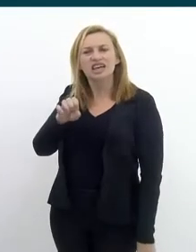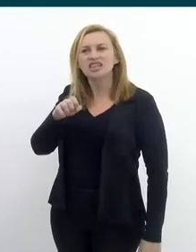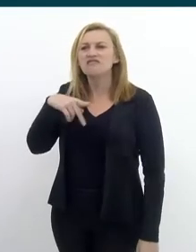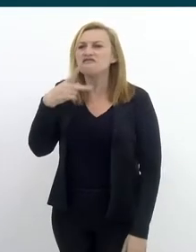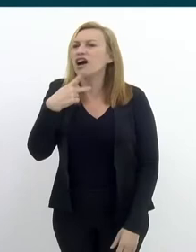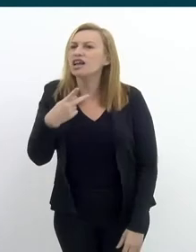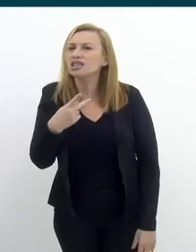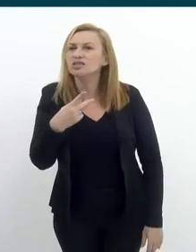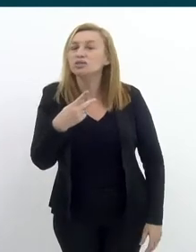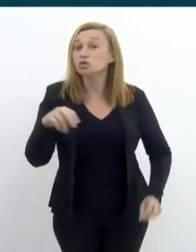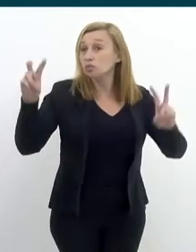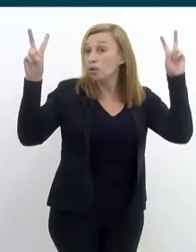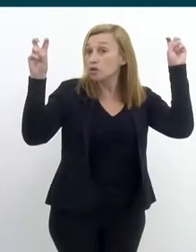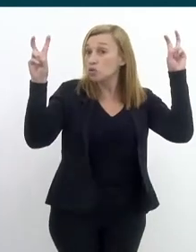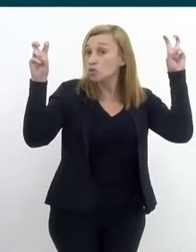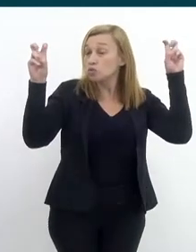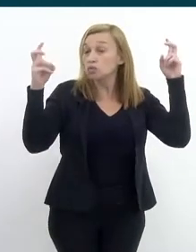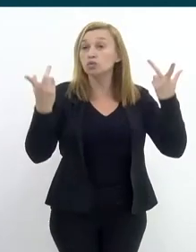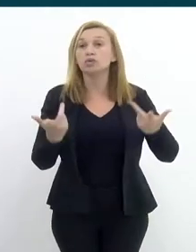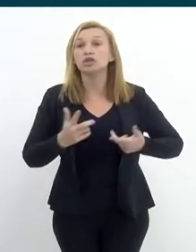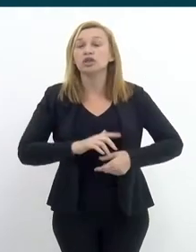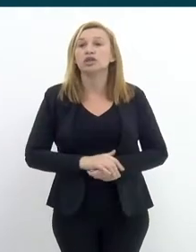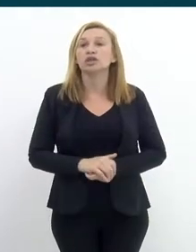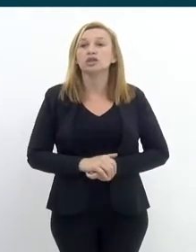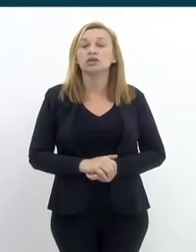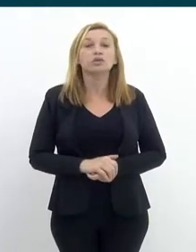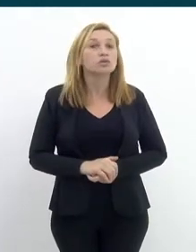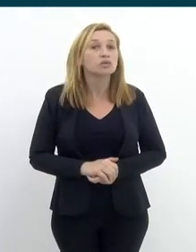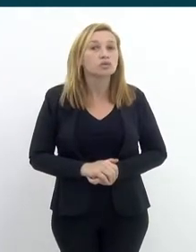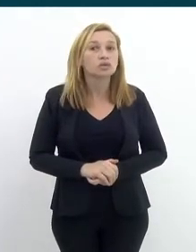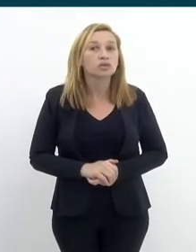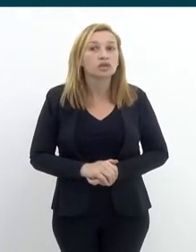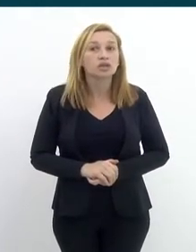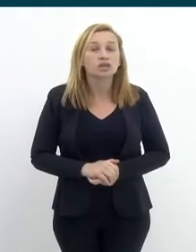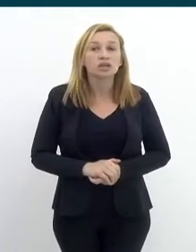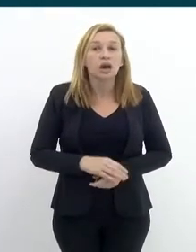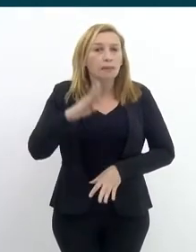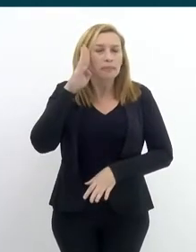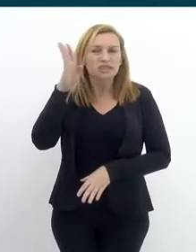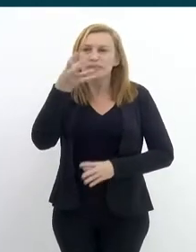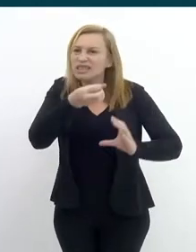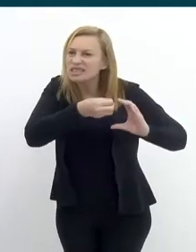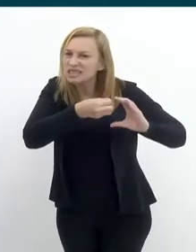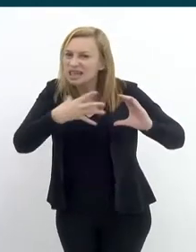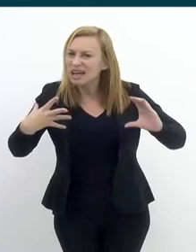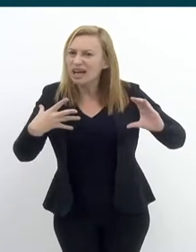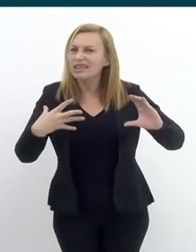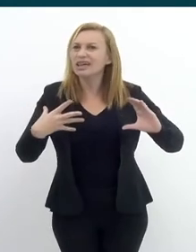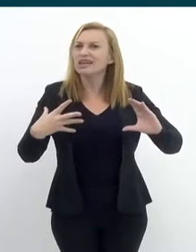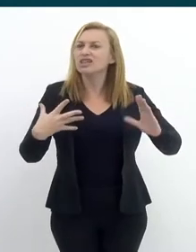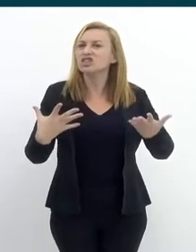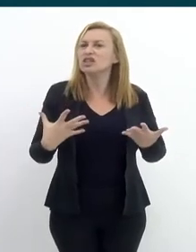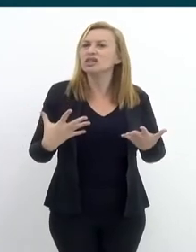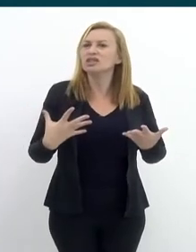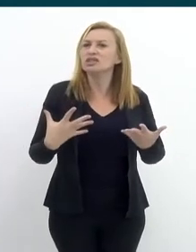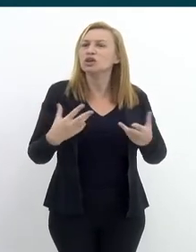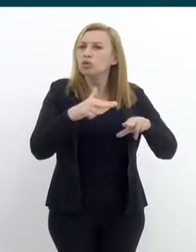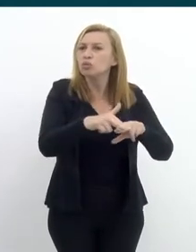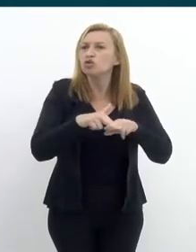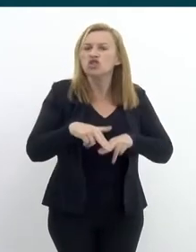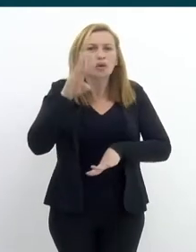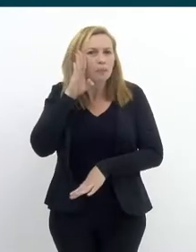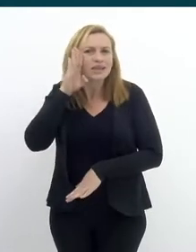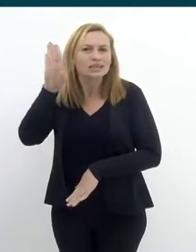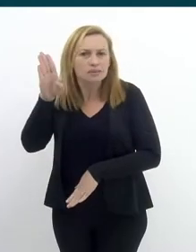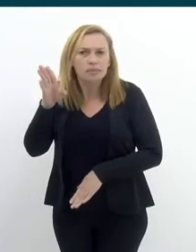Adriane estava falando sobre a questão das principais características, das